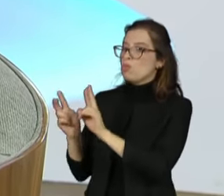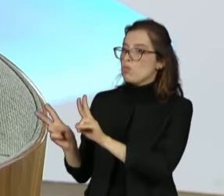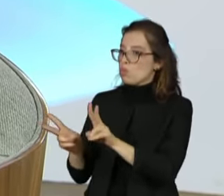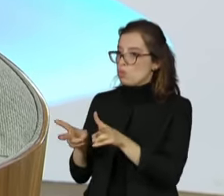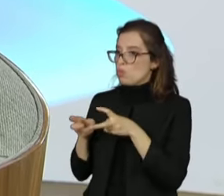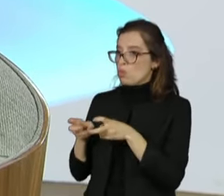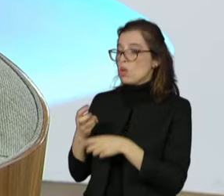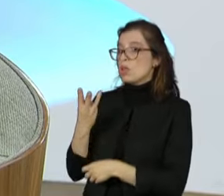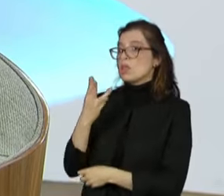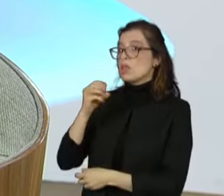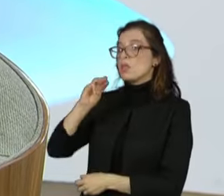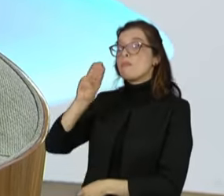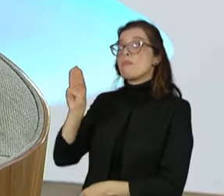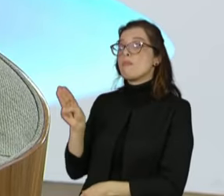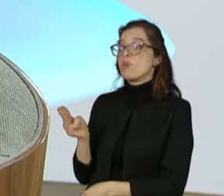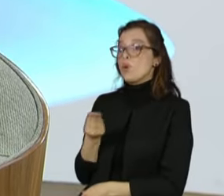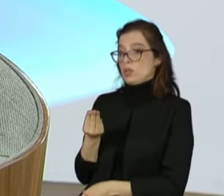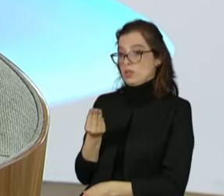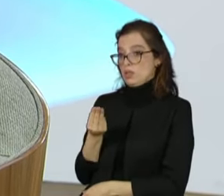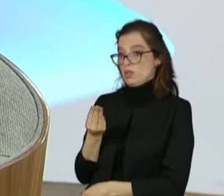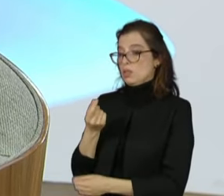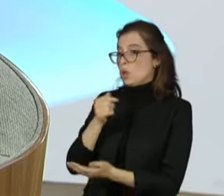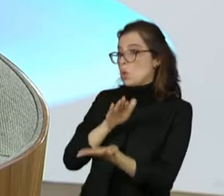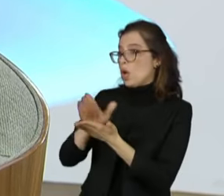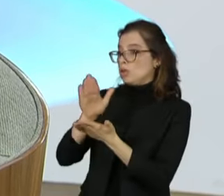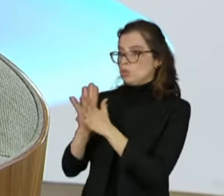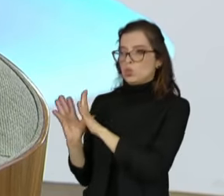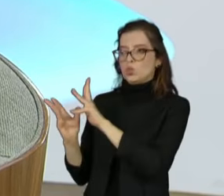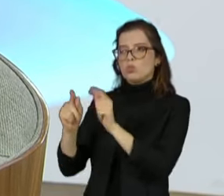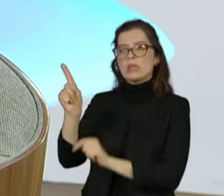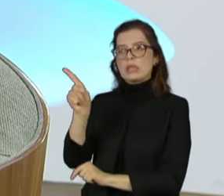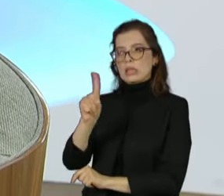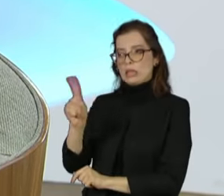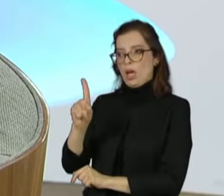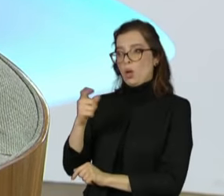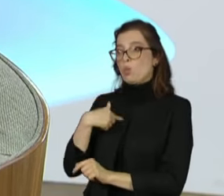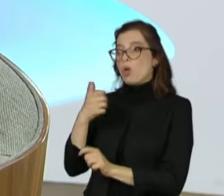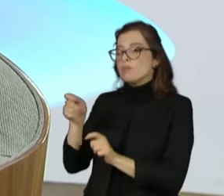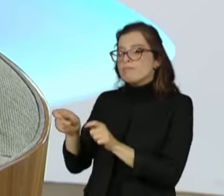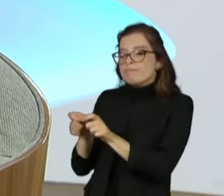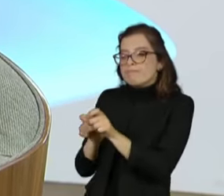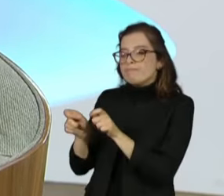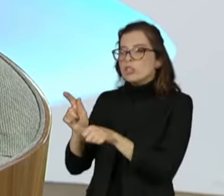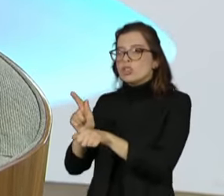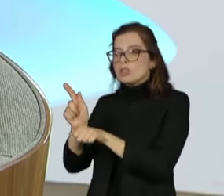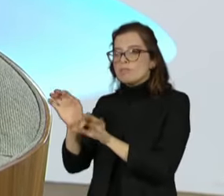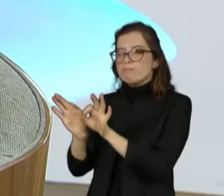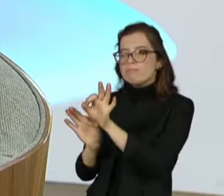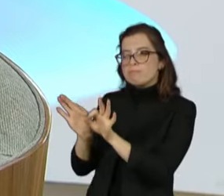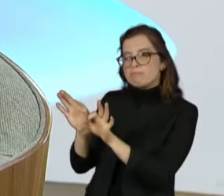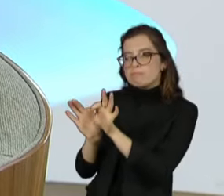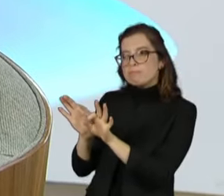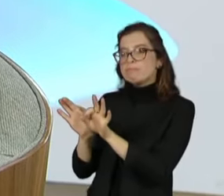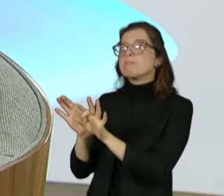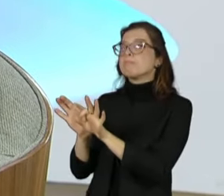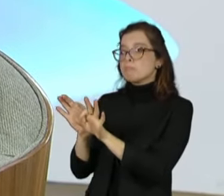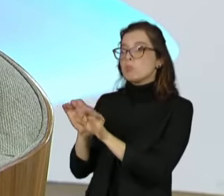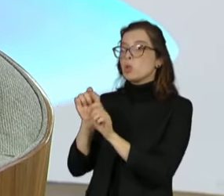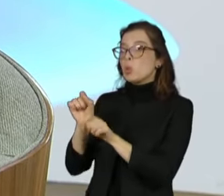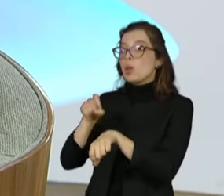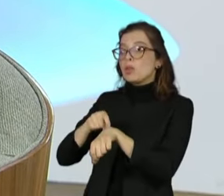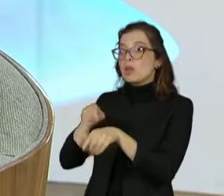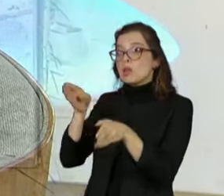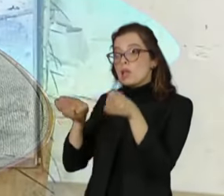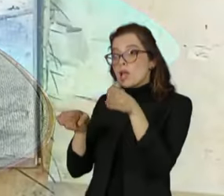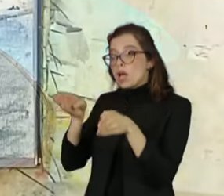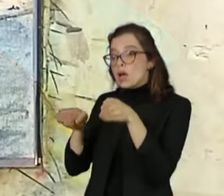também respeitando o dinheiro público. E eu quero gastar o menos possível. E quero já adiantar o seguinte, embora em alguns momentos vou ter que fretar avião, é natural,